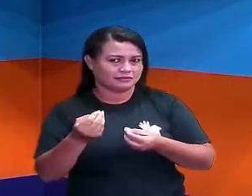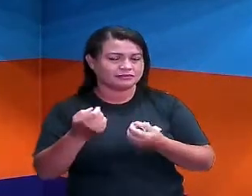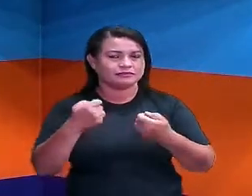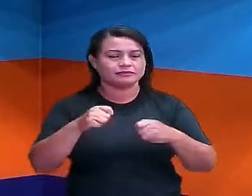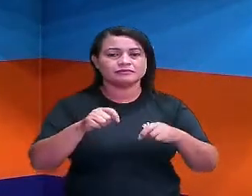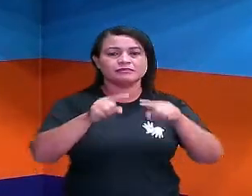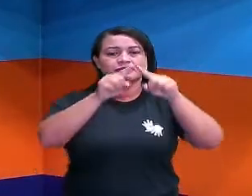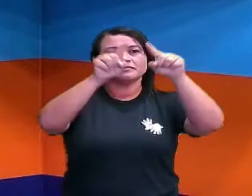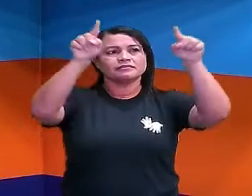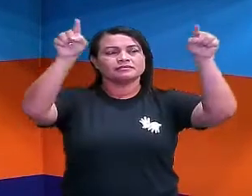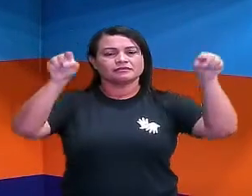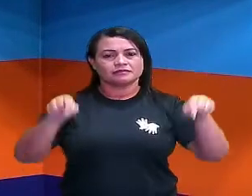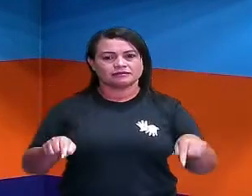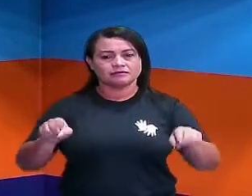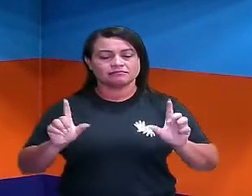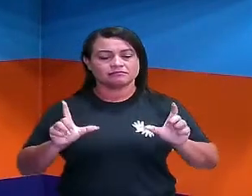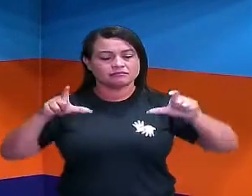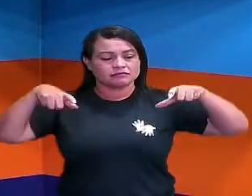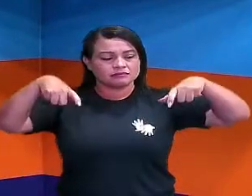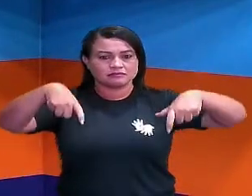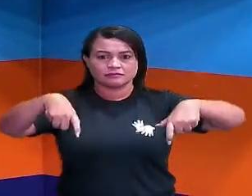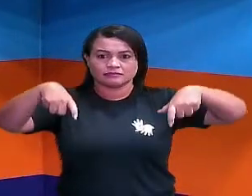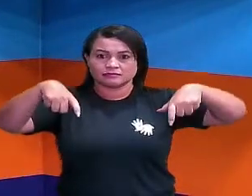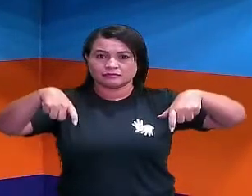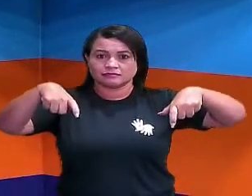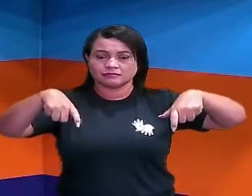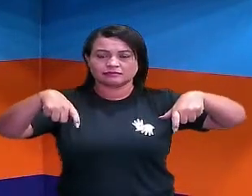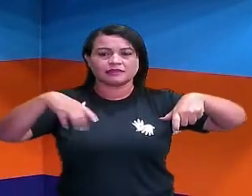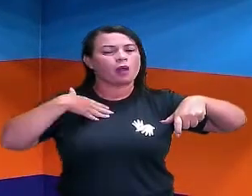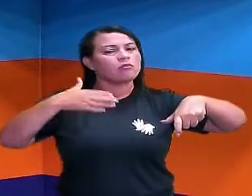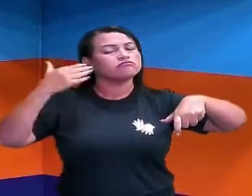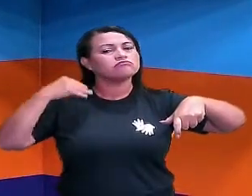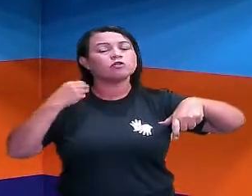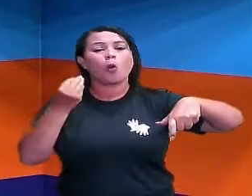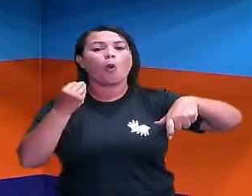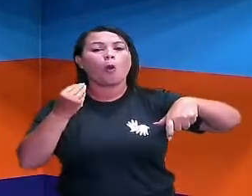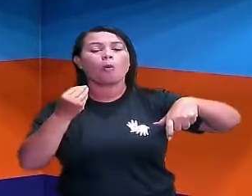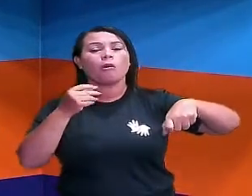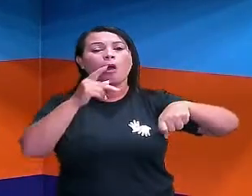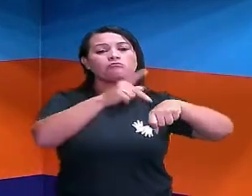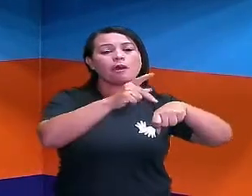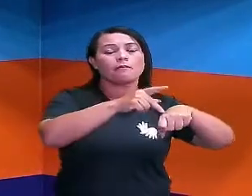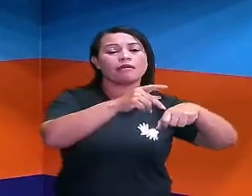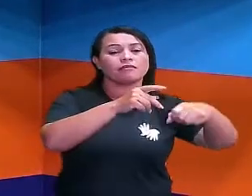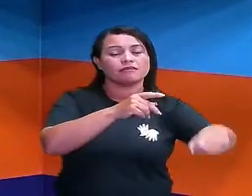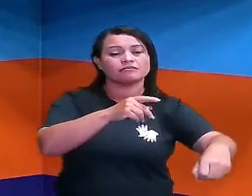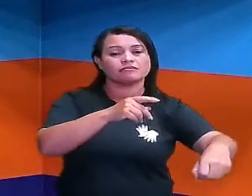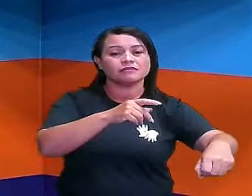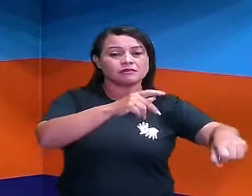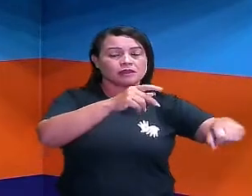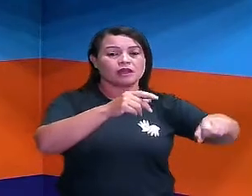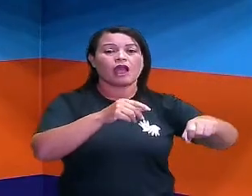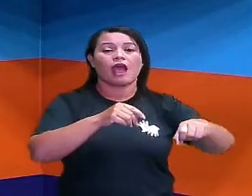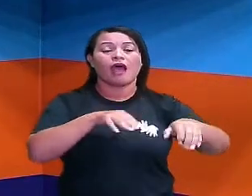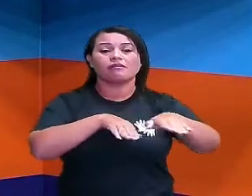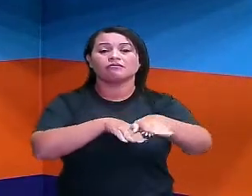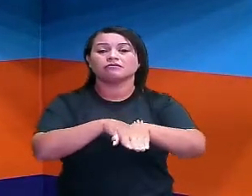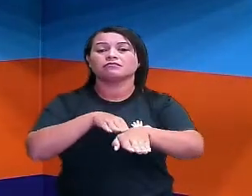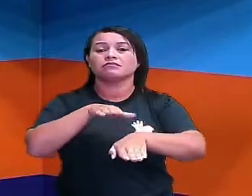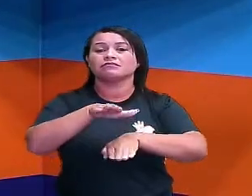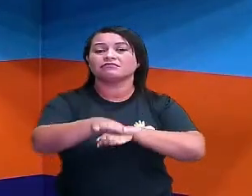barra, né? Então, gente, pelo menos na minha época, a pegava uma pedra, botava, aí ia contar os